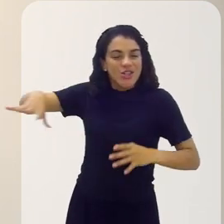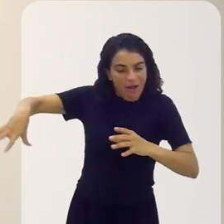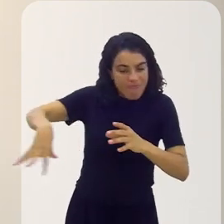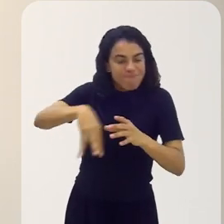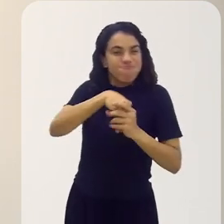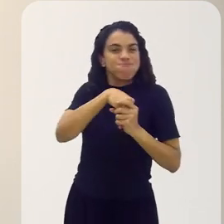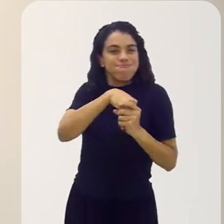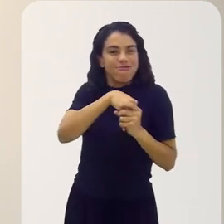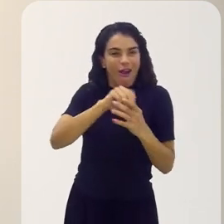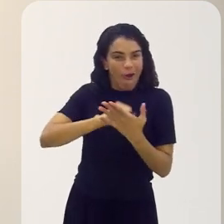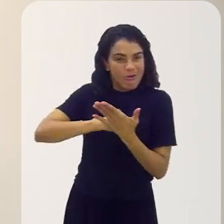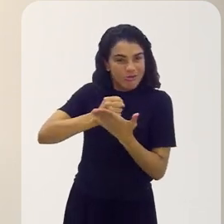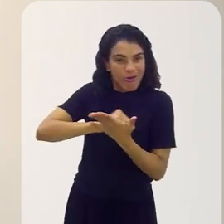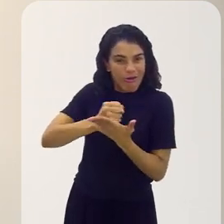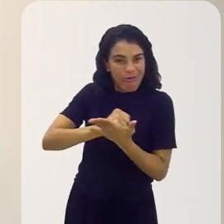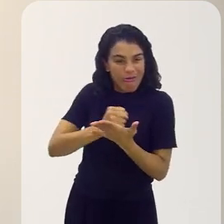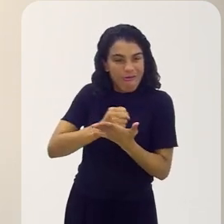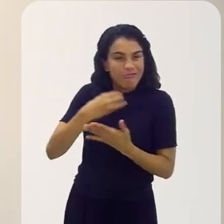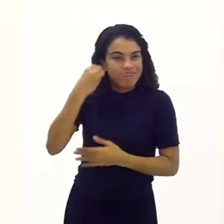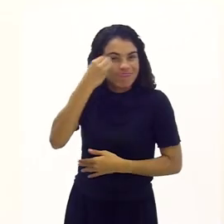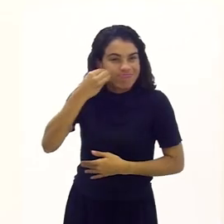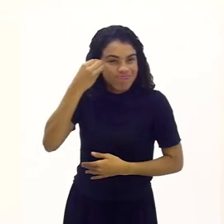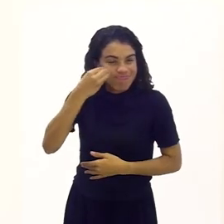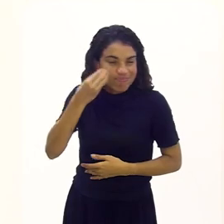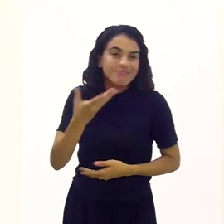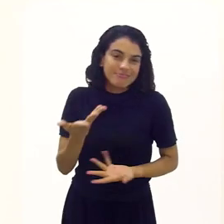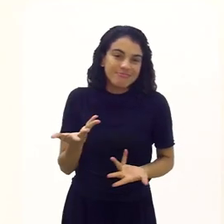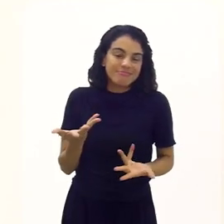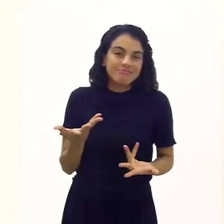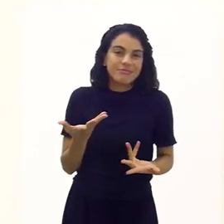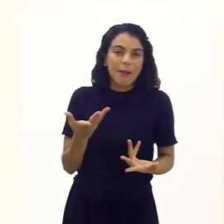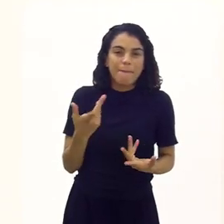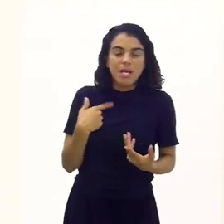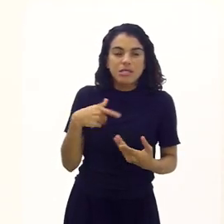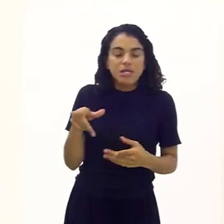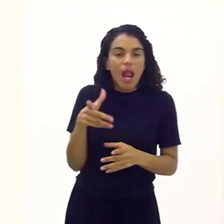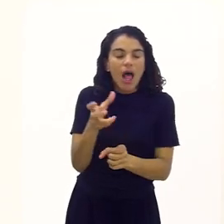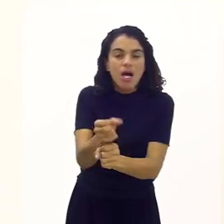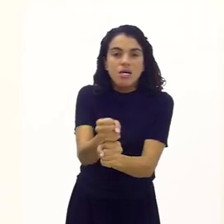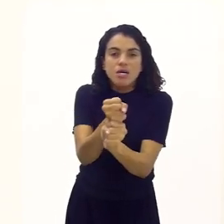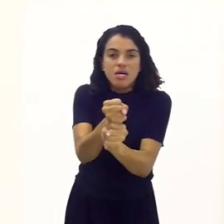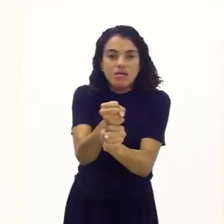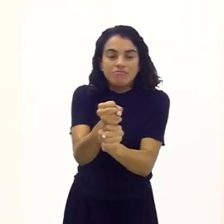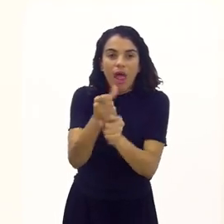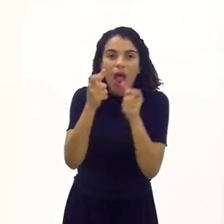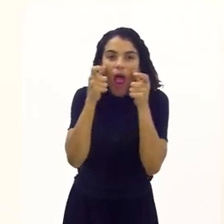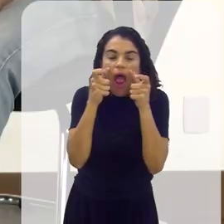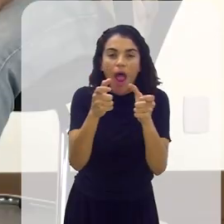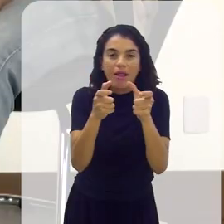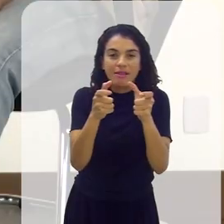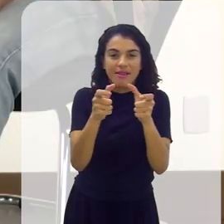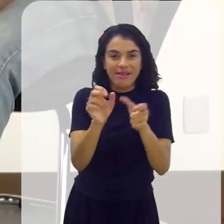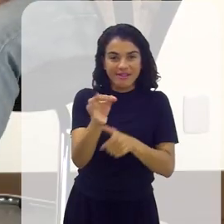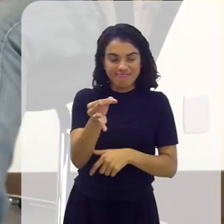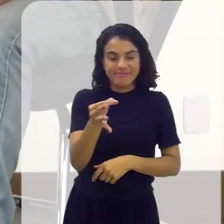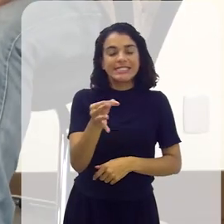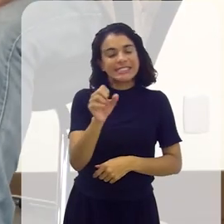experimentando o que eu quero que ela... Você tem que criar alguma coisa que deixe ela presa àquilo, né? Atenta àquilo.